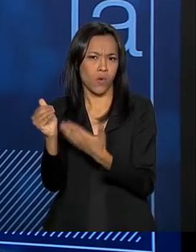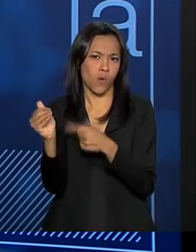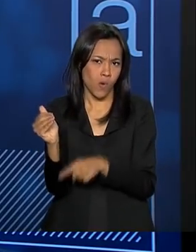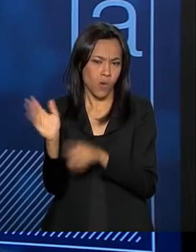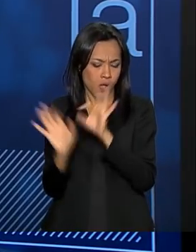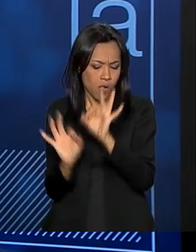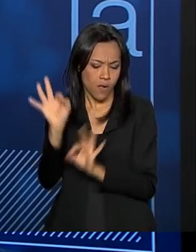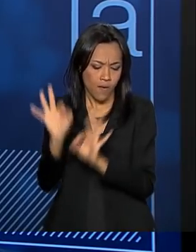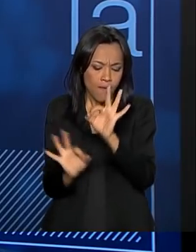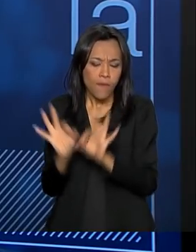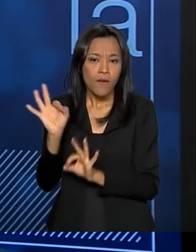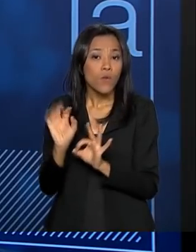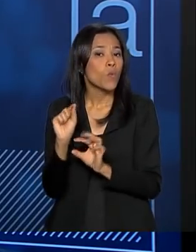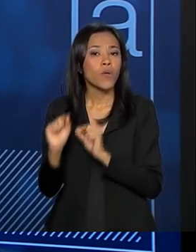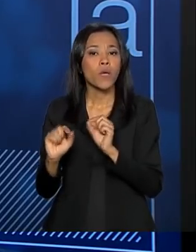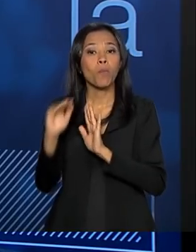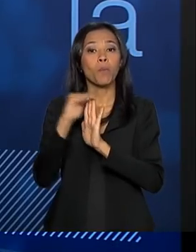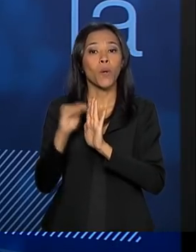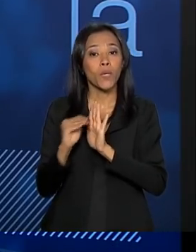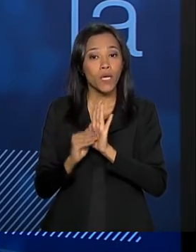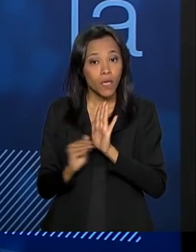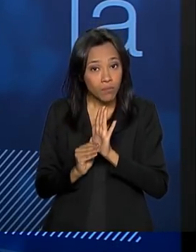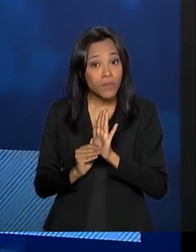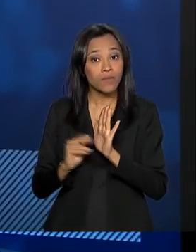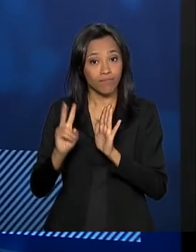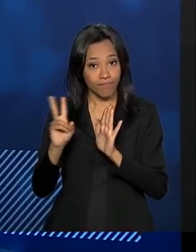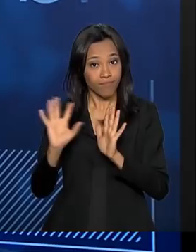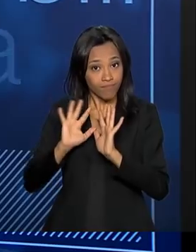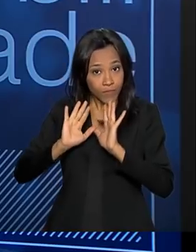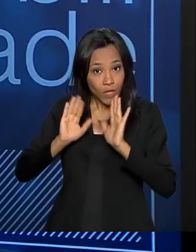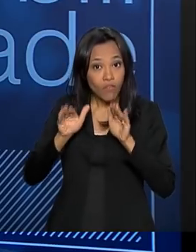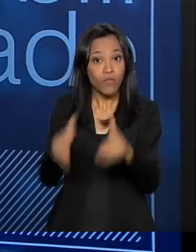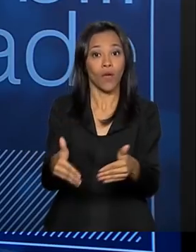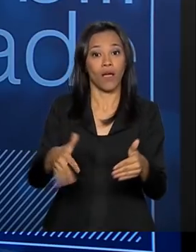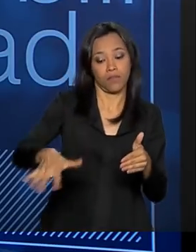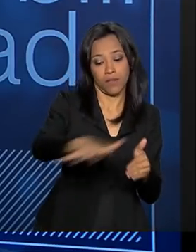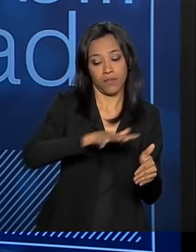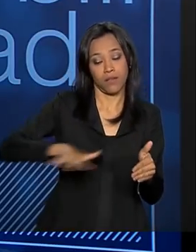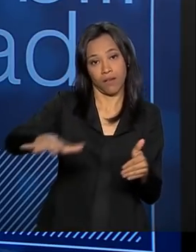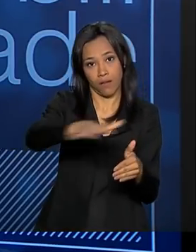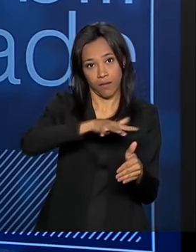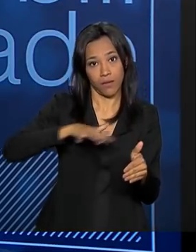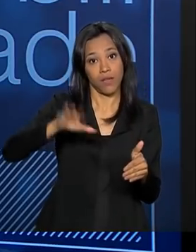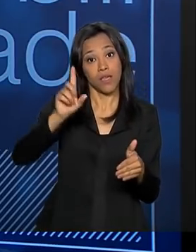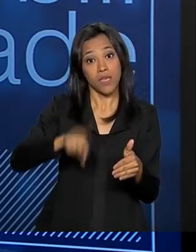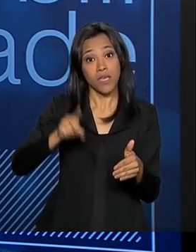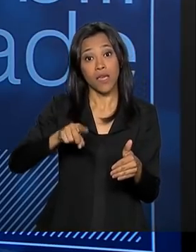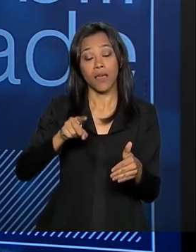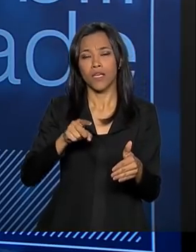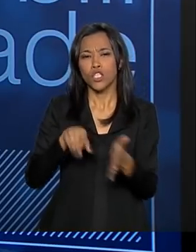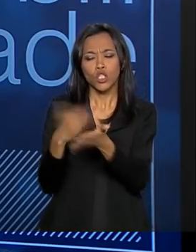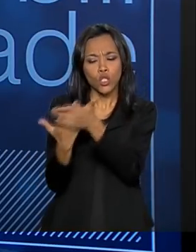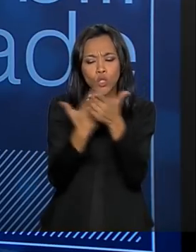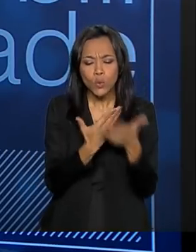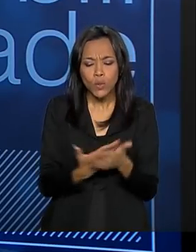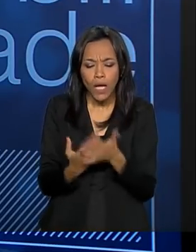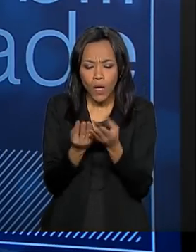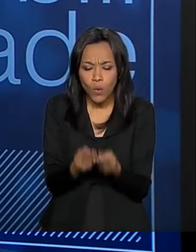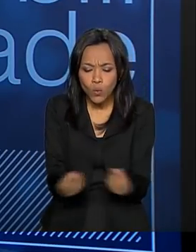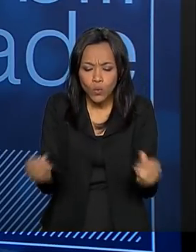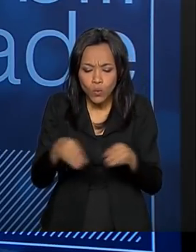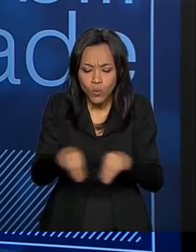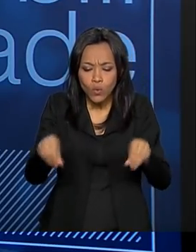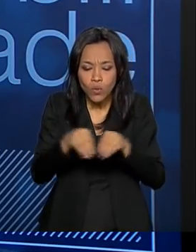falando, mas vai se intensificar um programa chamado Pronassolos, que é um grande programa nacional de estudo e mapeamento do solo